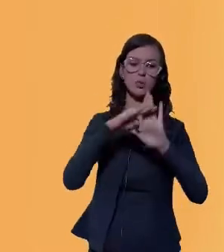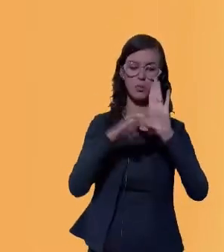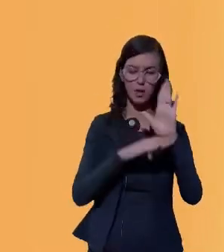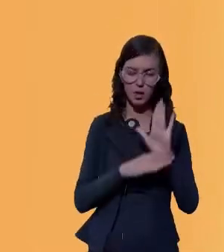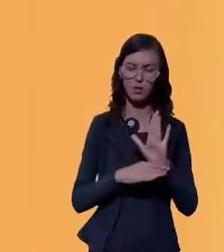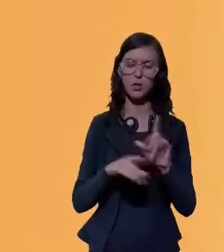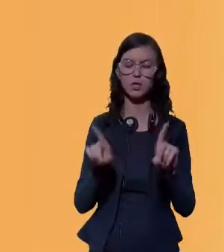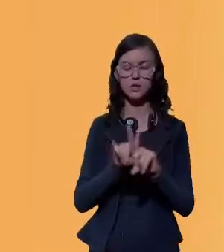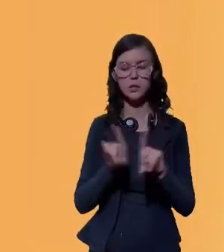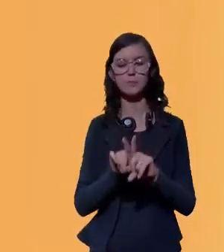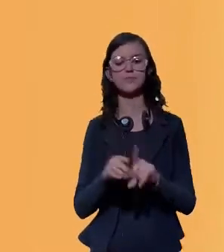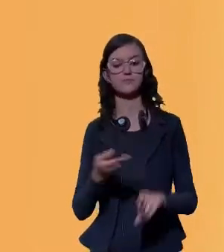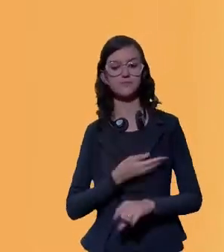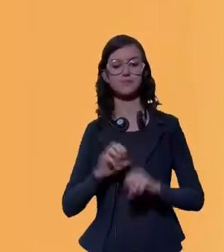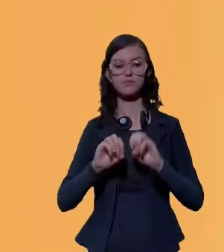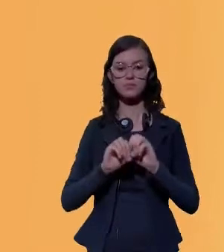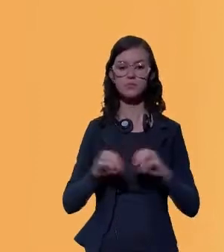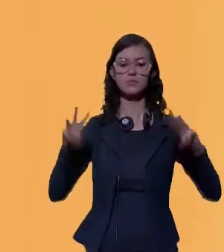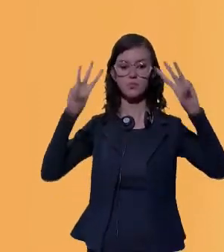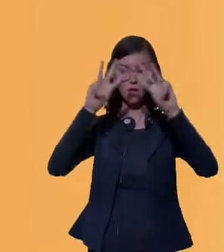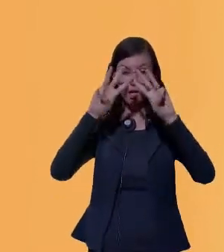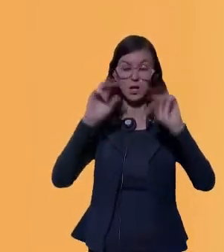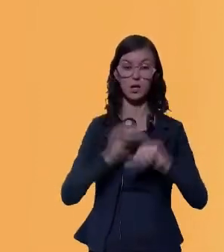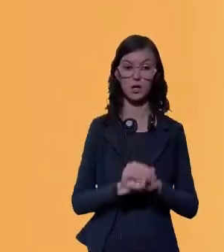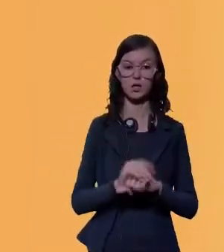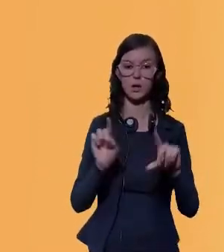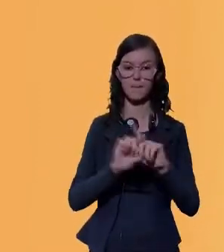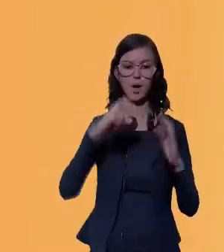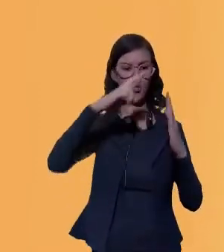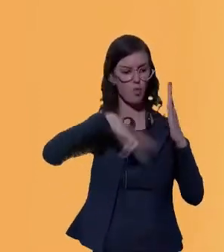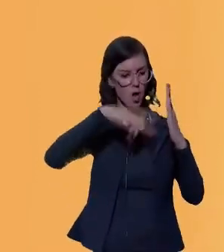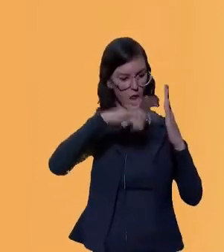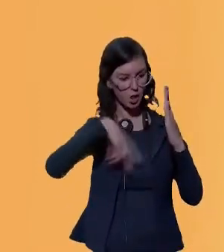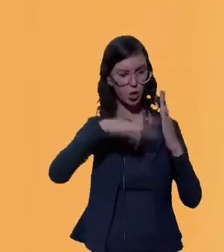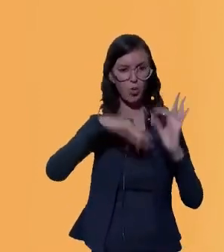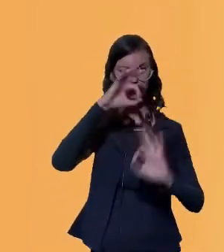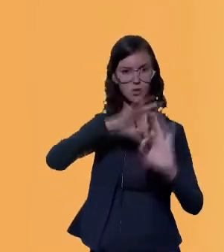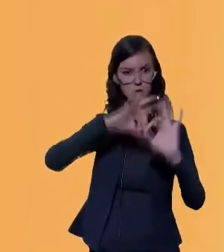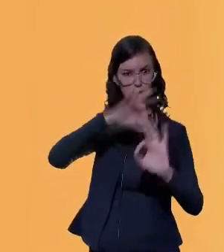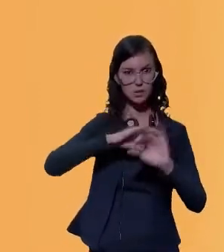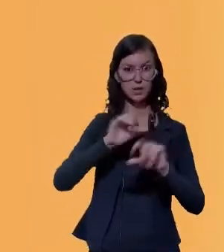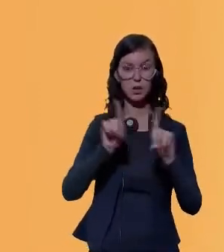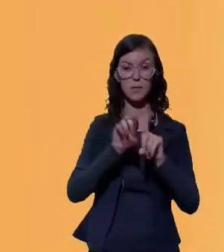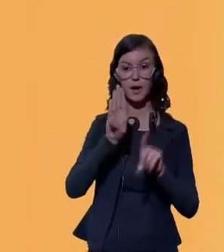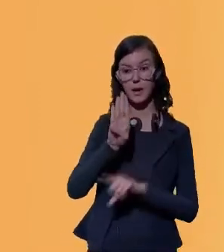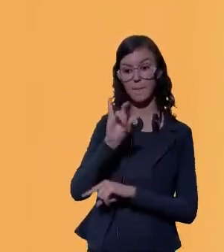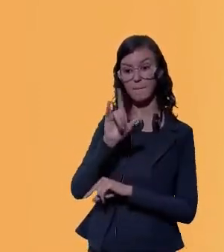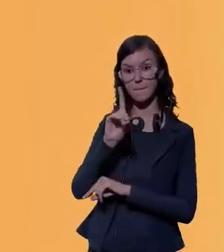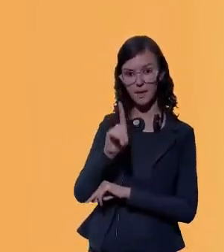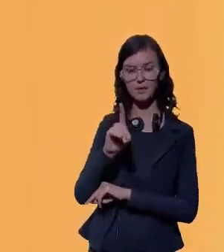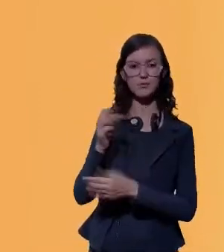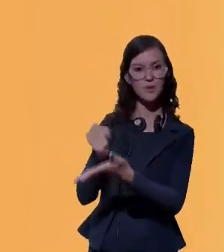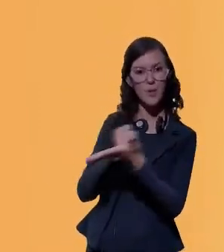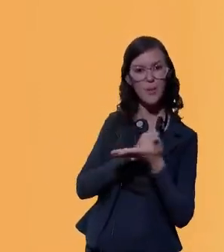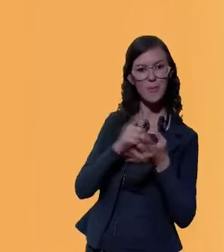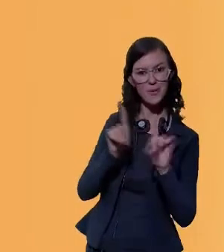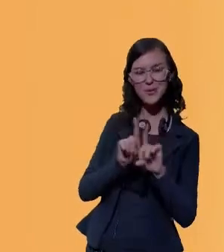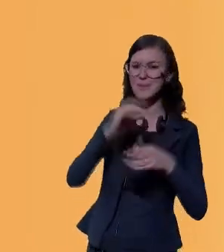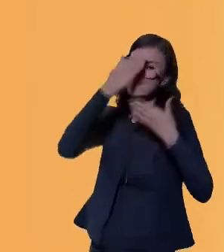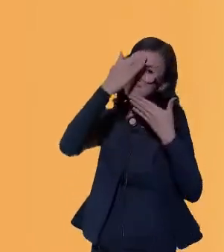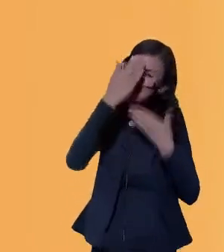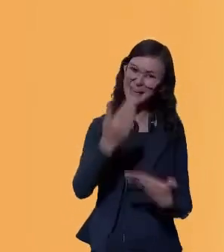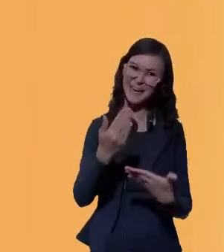do Sistema das Nações Unidas no Brasil pelos comentários, aos relatórios intermediários e ao BID pelo apoio também o meu muito